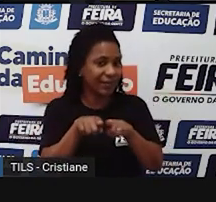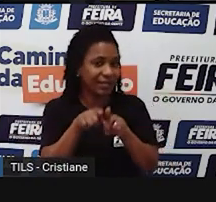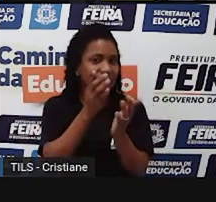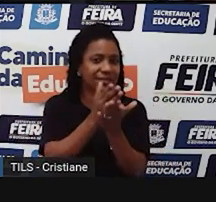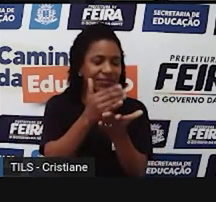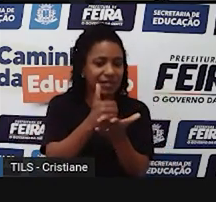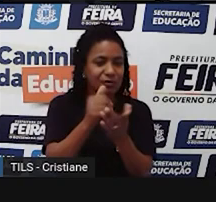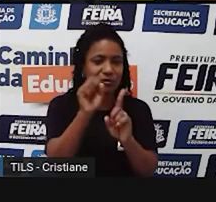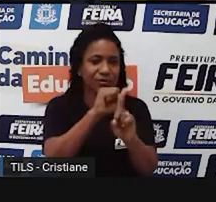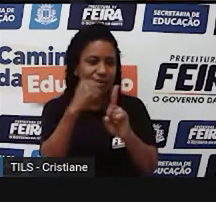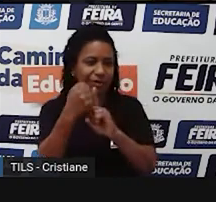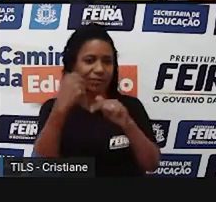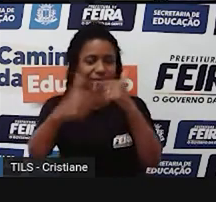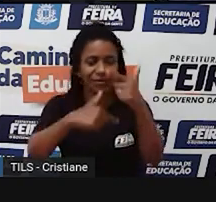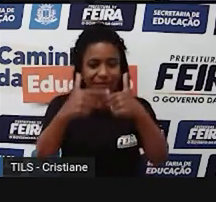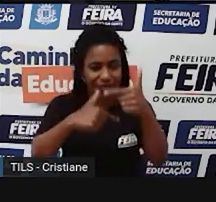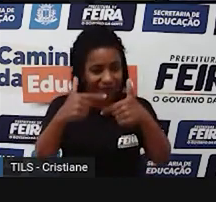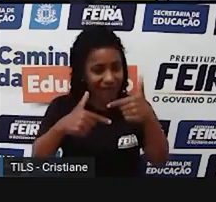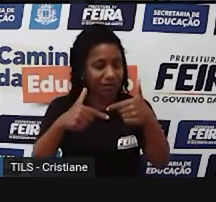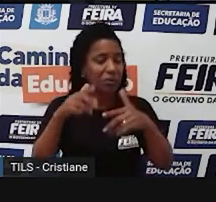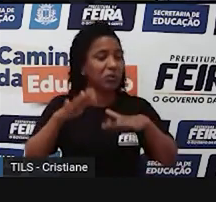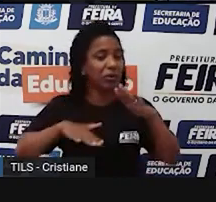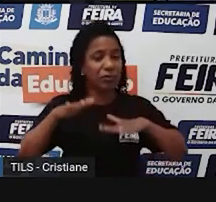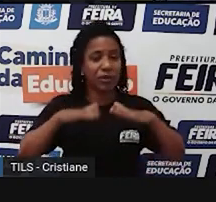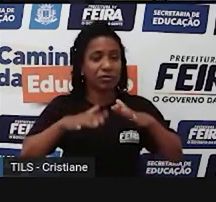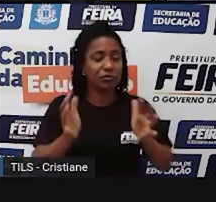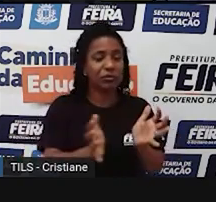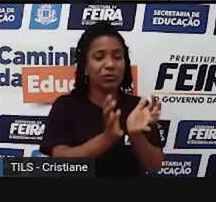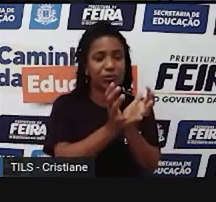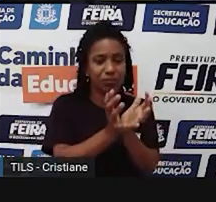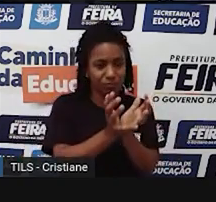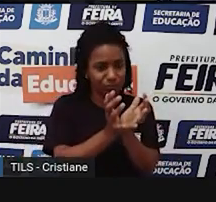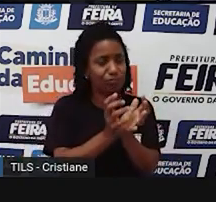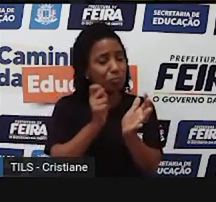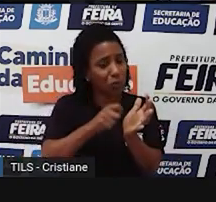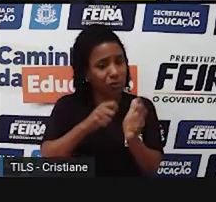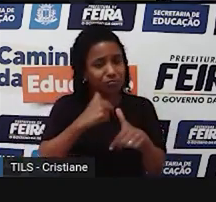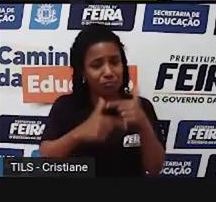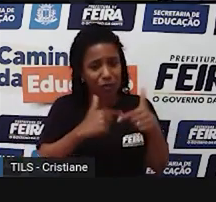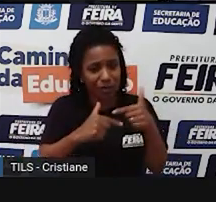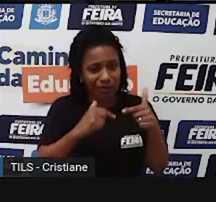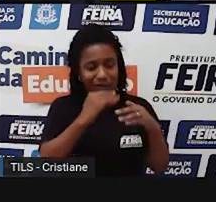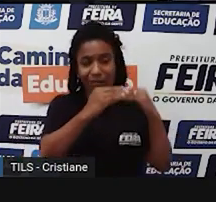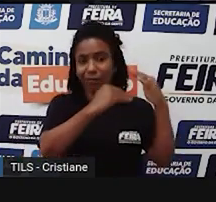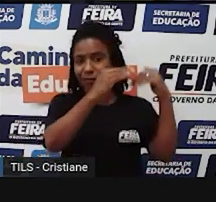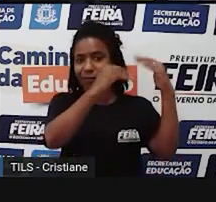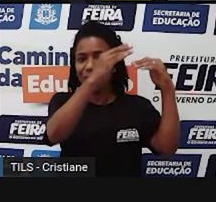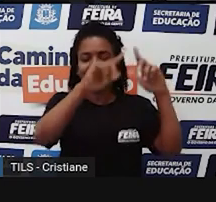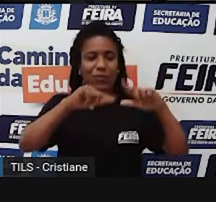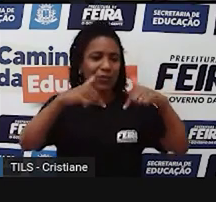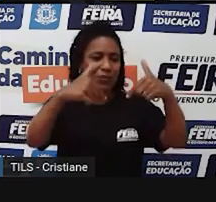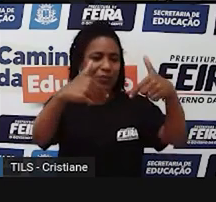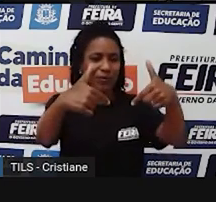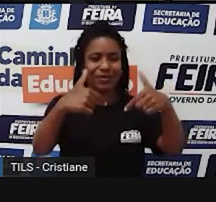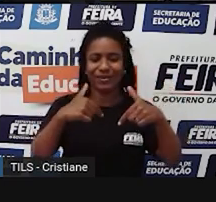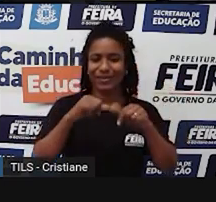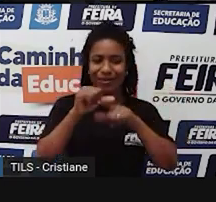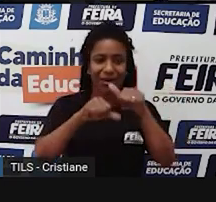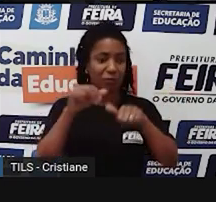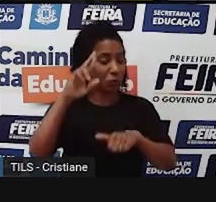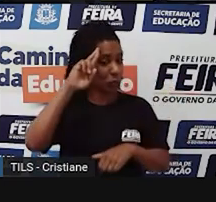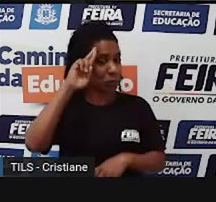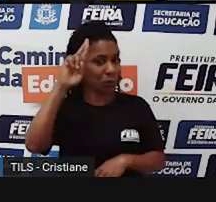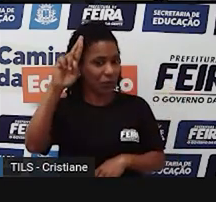trabalho, que é aquela dependendo da sua formação, que você vai subindo, você vai galgando, vai tendo outros cargos, vai virando chefe, vai